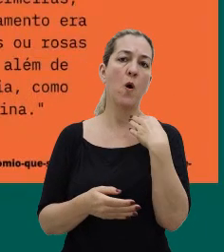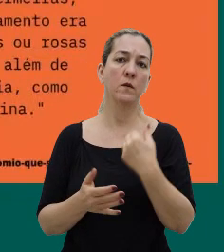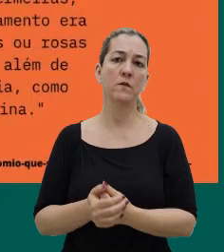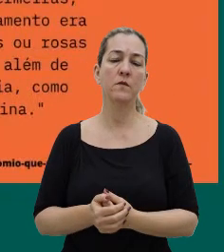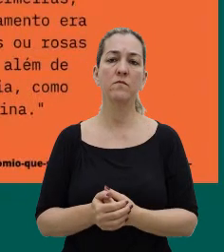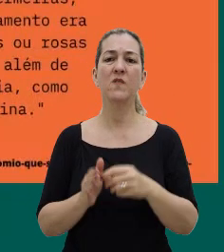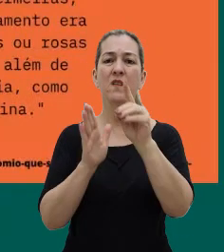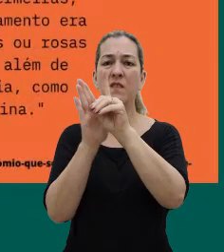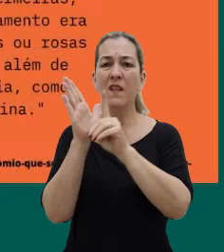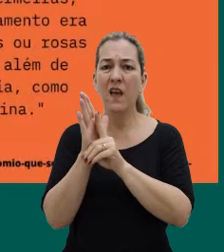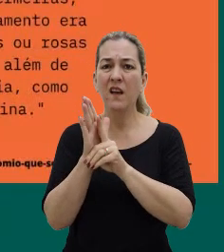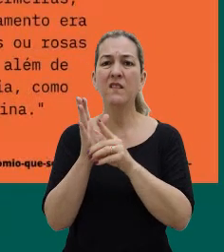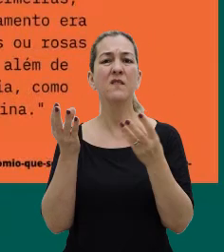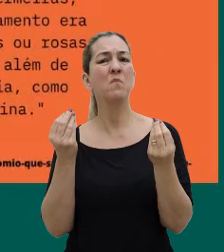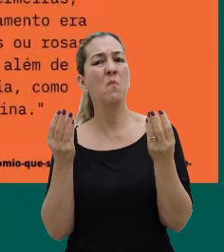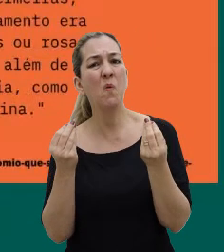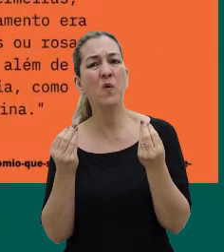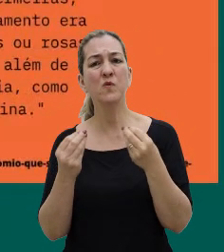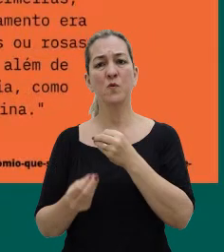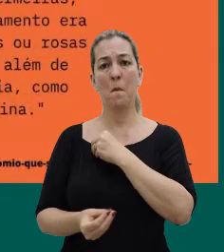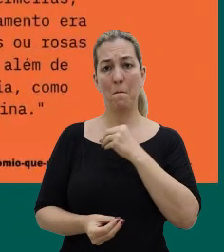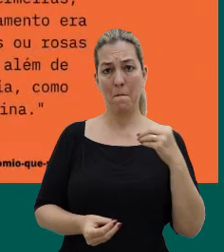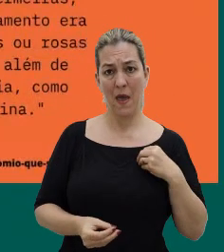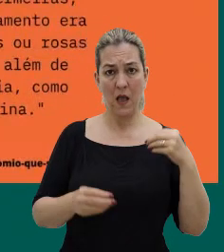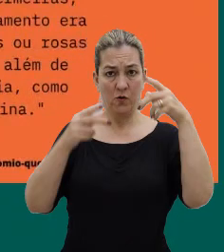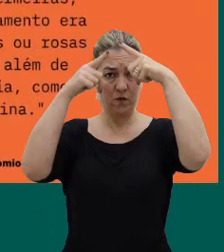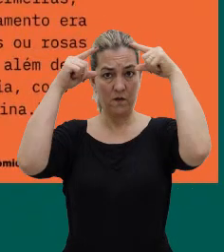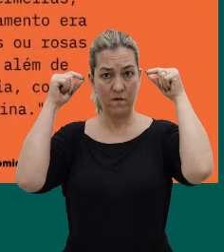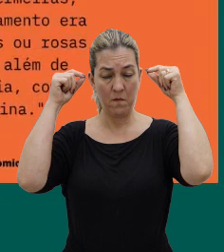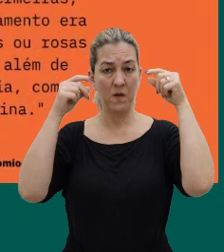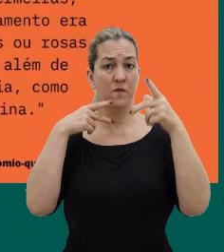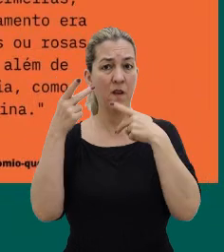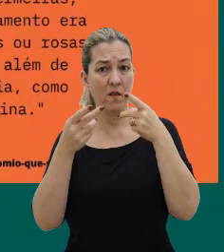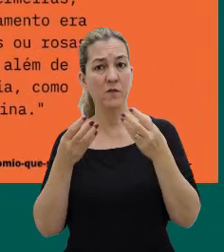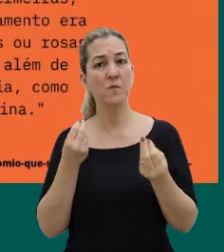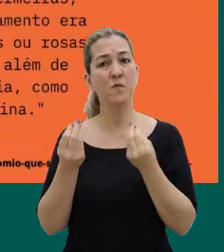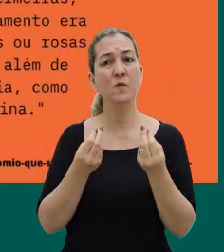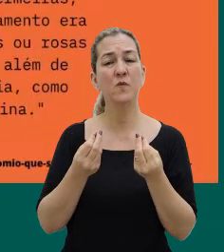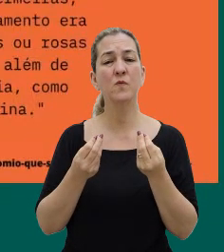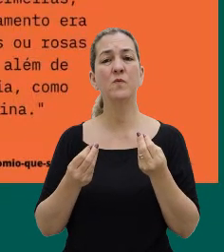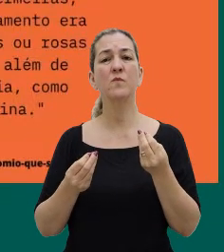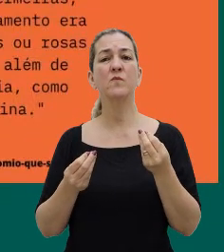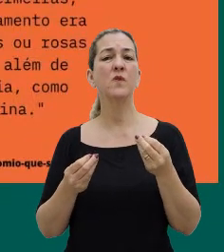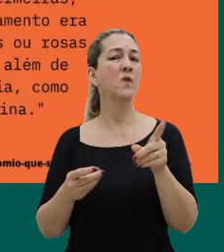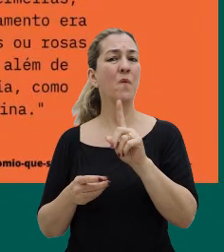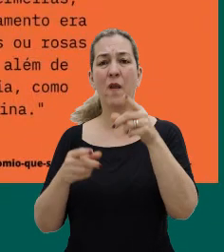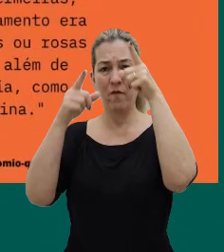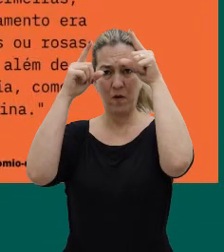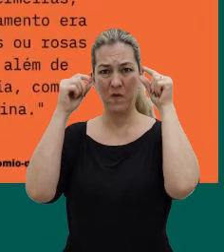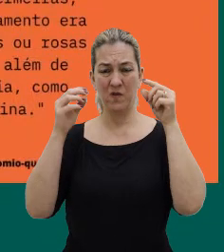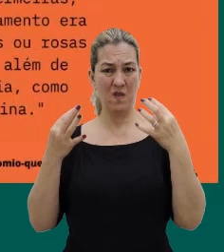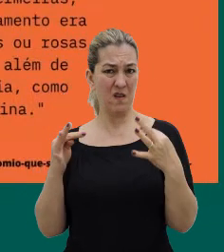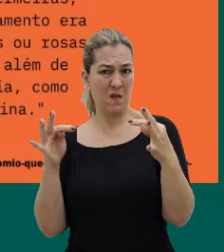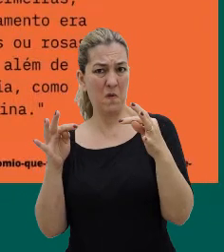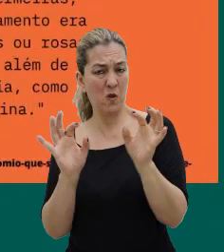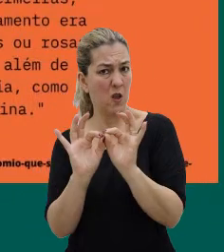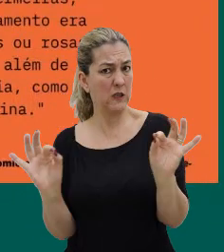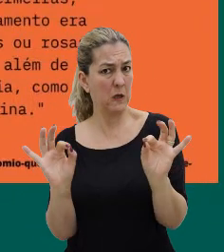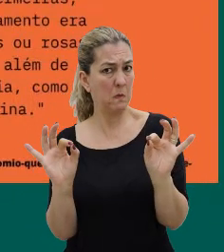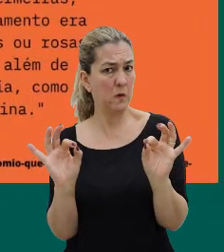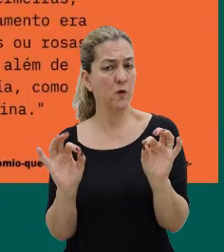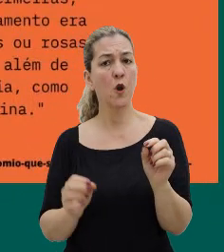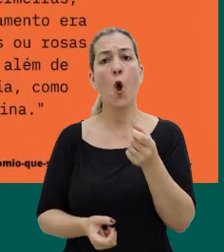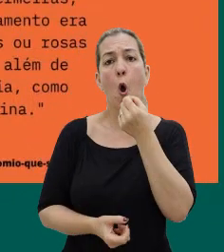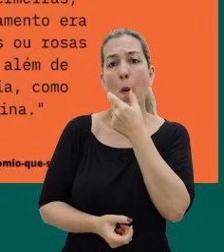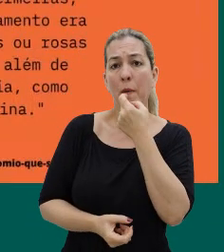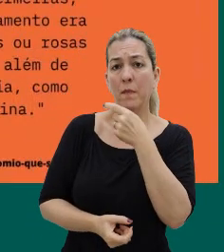houve muitos médicos e enfermeiros, não houveram médicos e enfermeiros, mas meros guardas, né, o tratamento era simples, então, eles davam